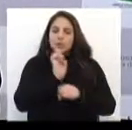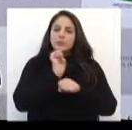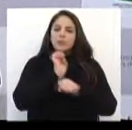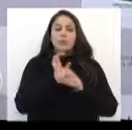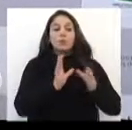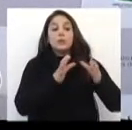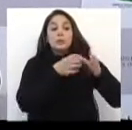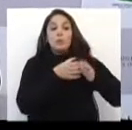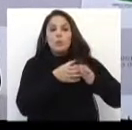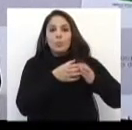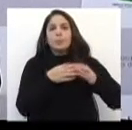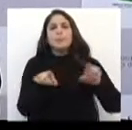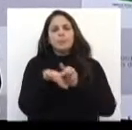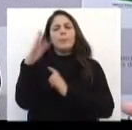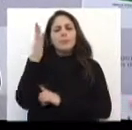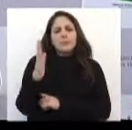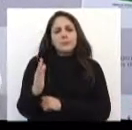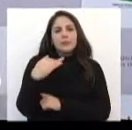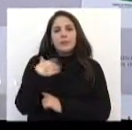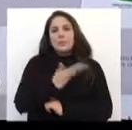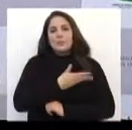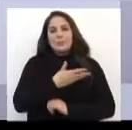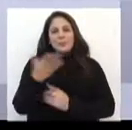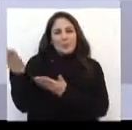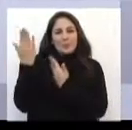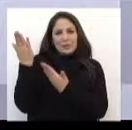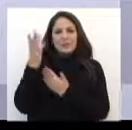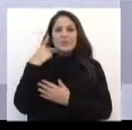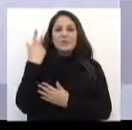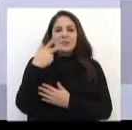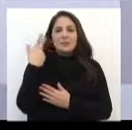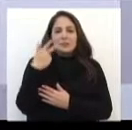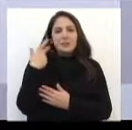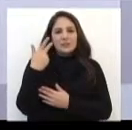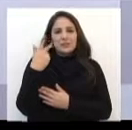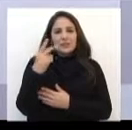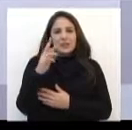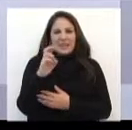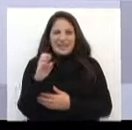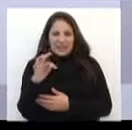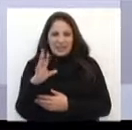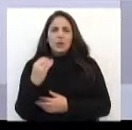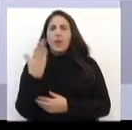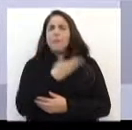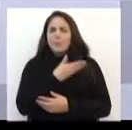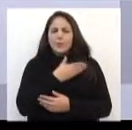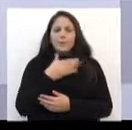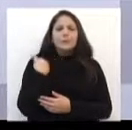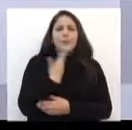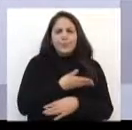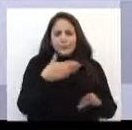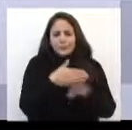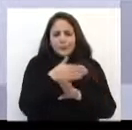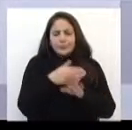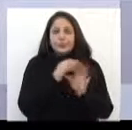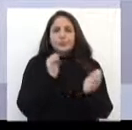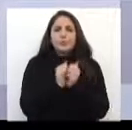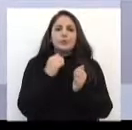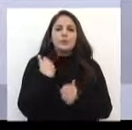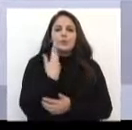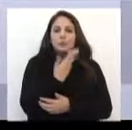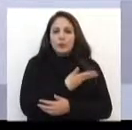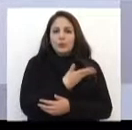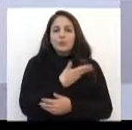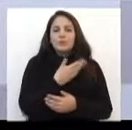de equipe, tem os brasileiros. E a homenagem do vereador Tcheker aí, é um amigo nosso da Bocha, que participa com a gente também.